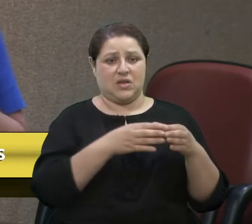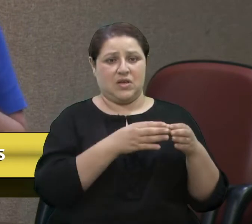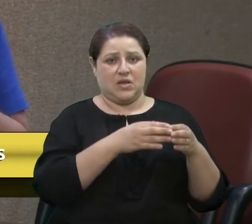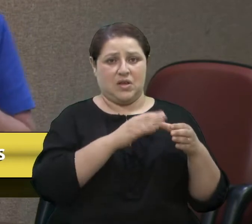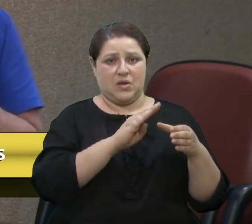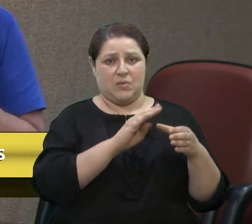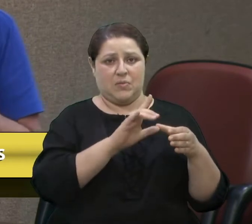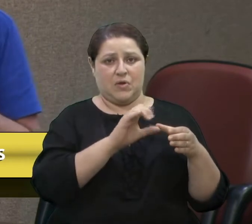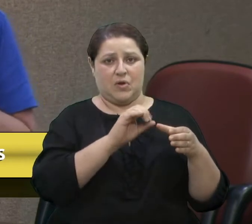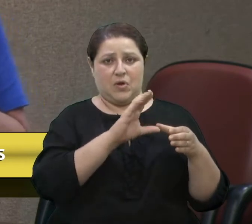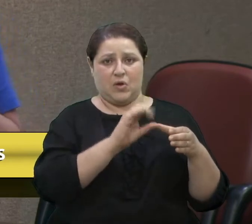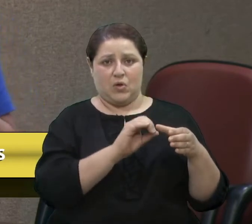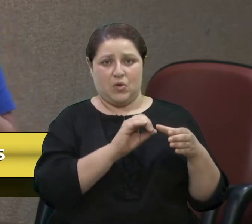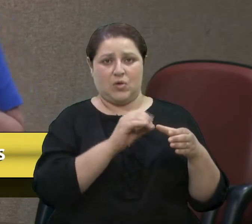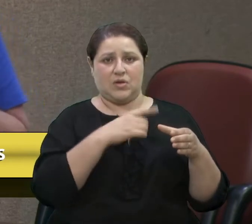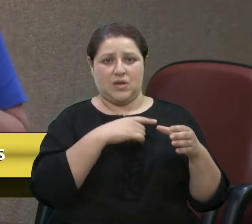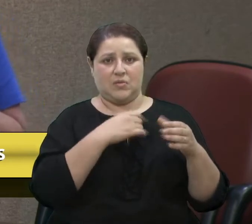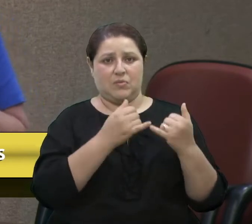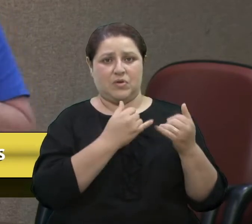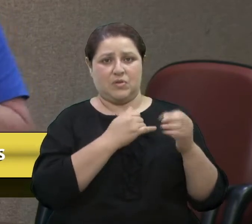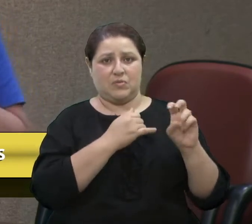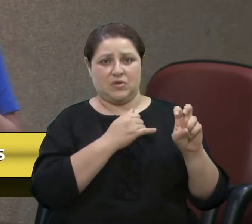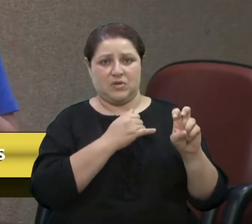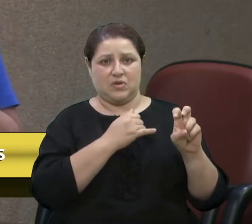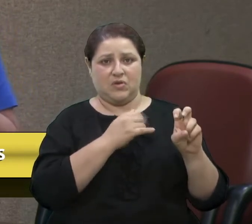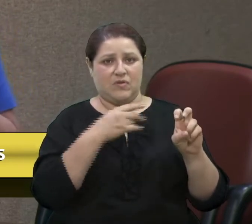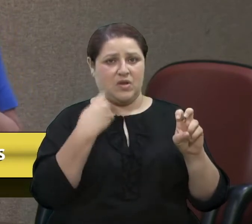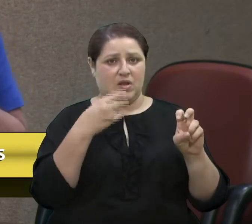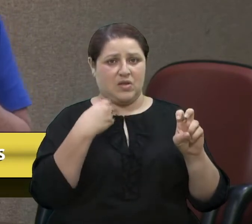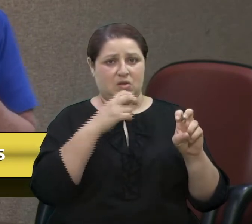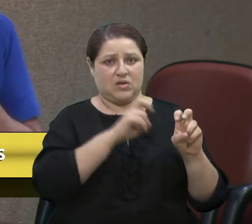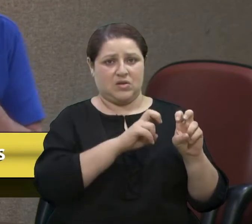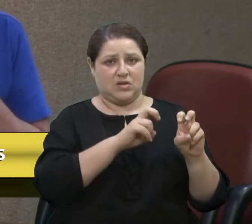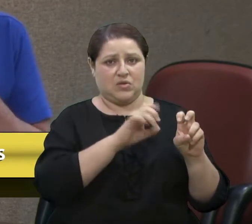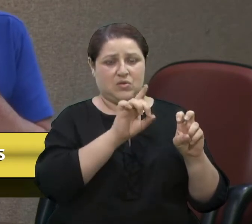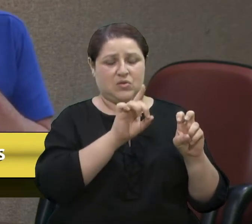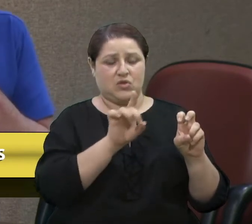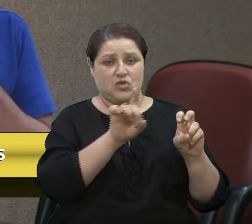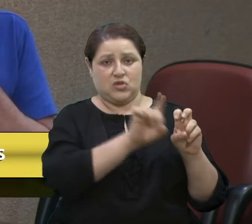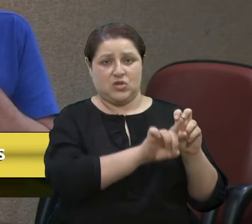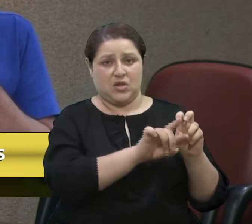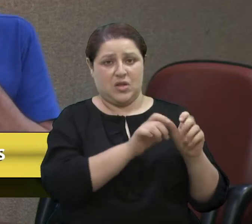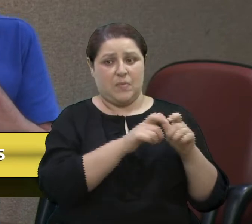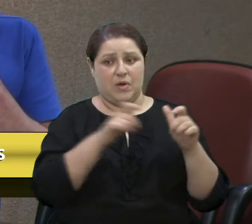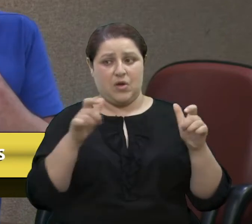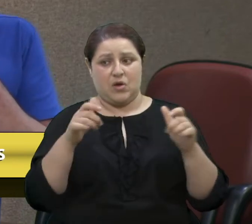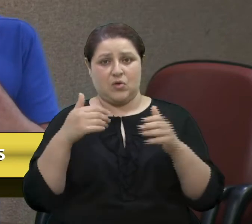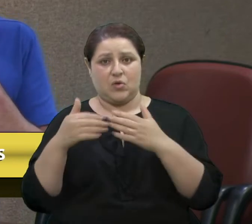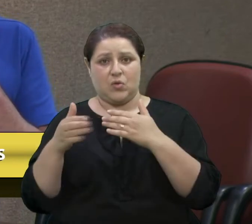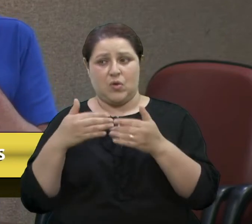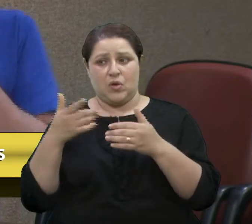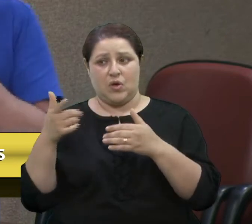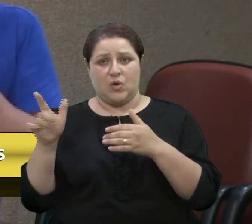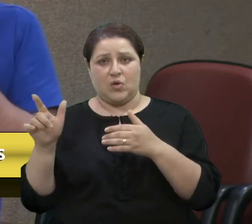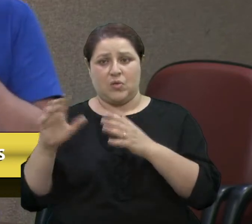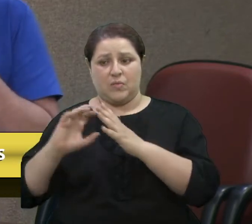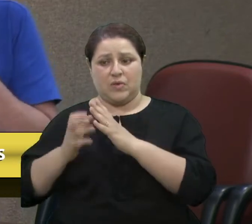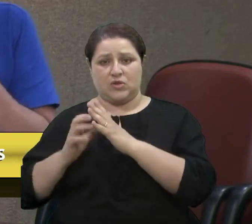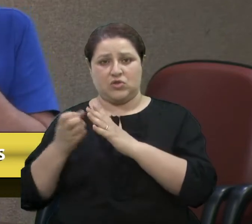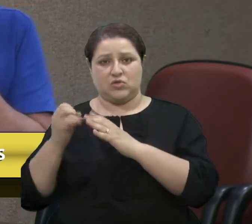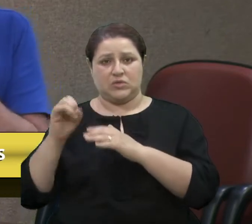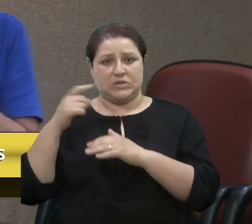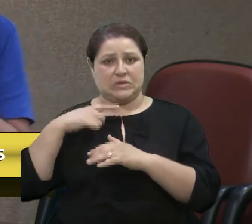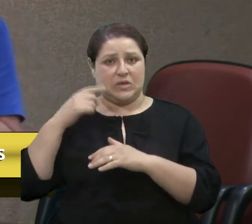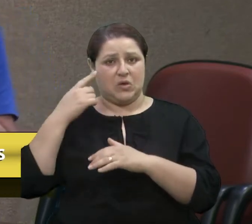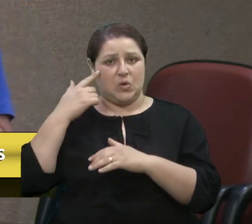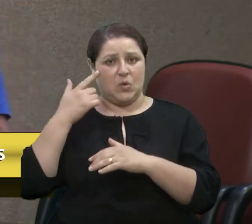bloco, por exemplo, dos cinco vereadores de direita, é maior que qualquer partido. Então, se nós tivermos um outro entendimento, nós podemos, olha,